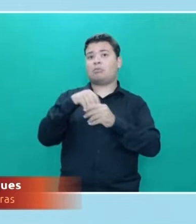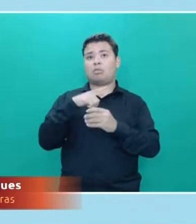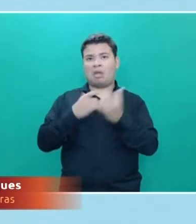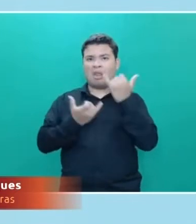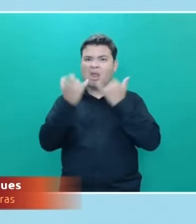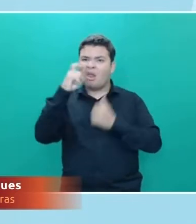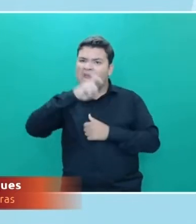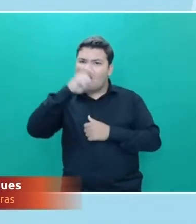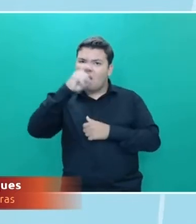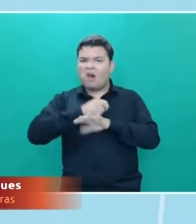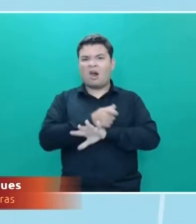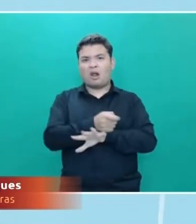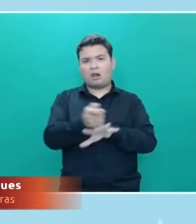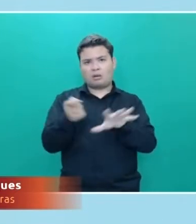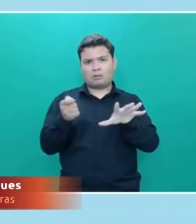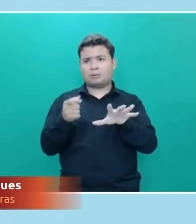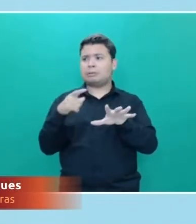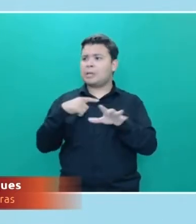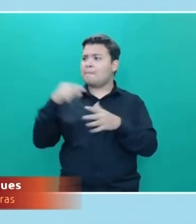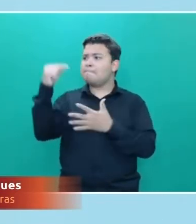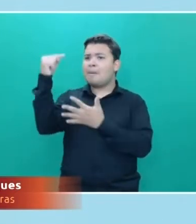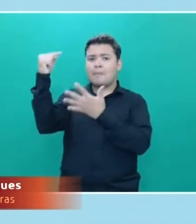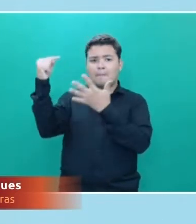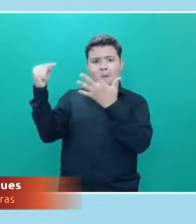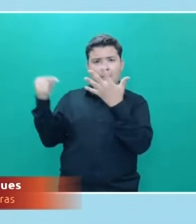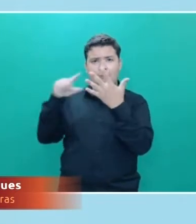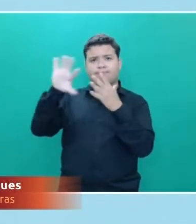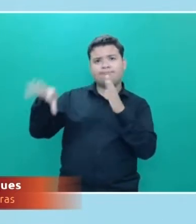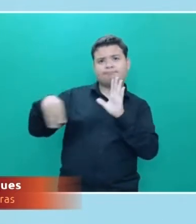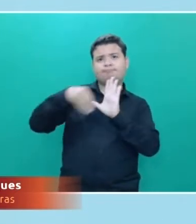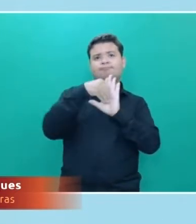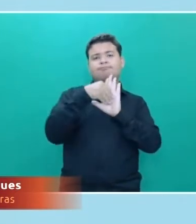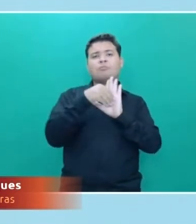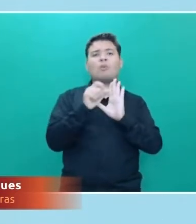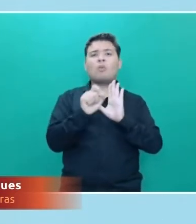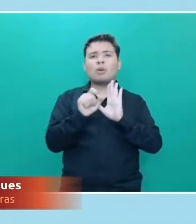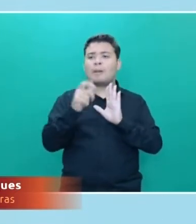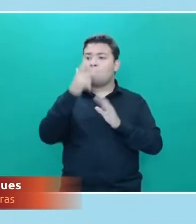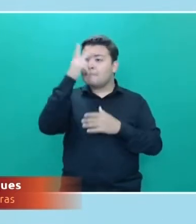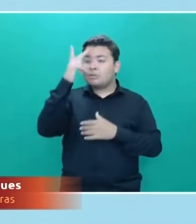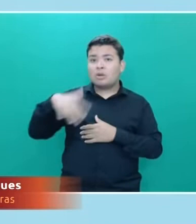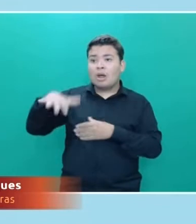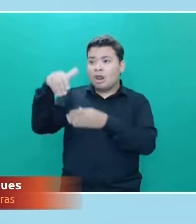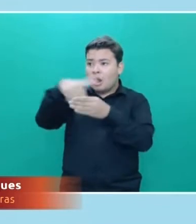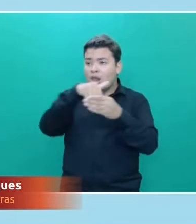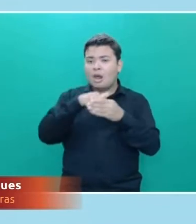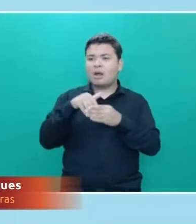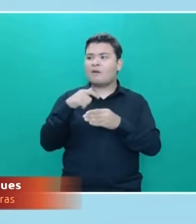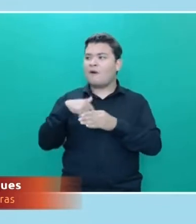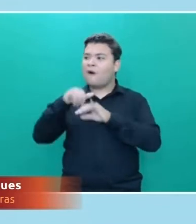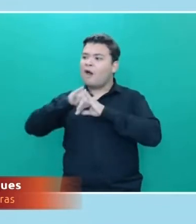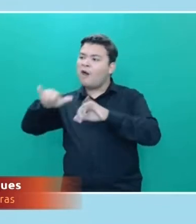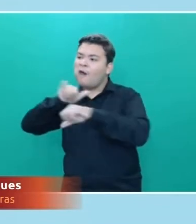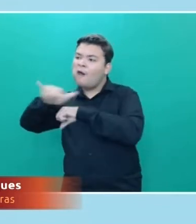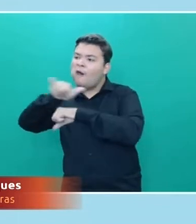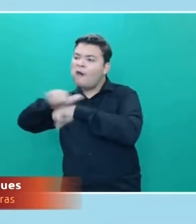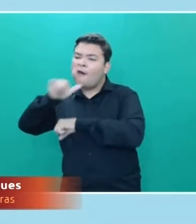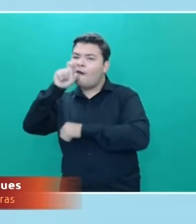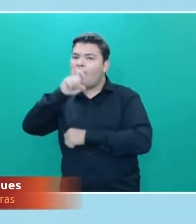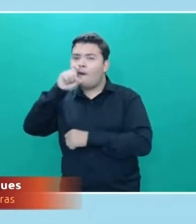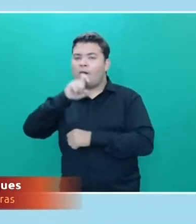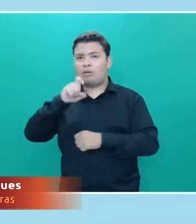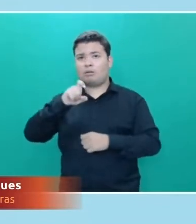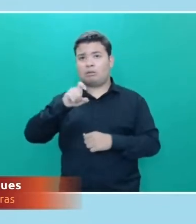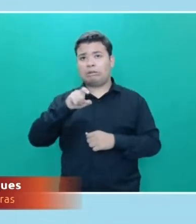Todos esses recursos para, muitas vezes, ludibriar o eleitor, para propagar o ódio contra o candidato adversário.